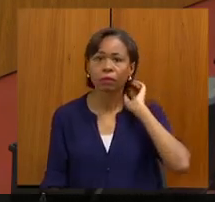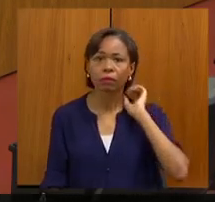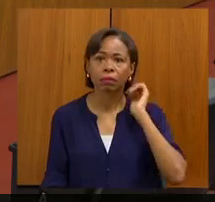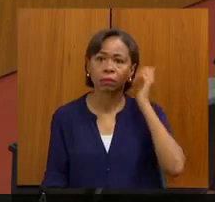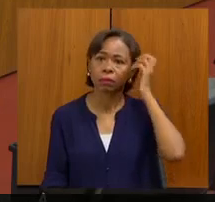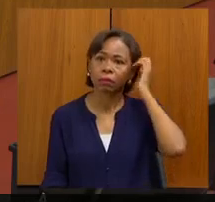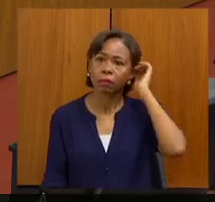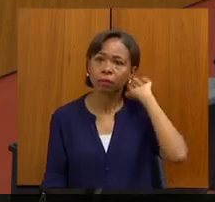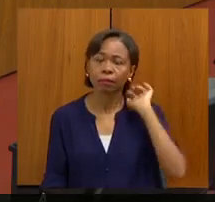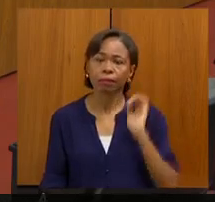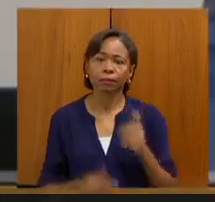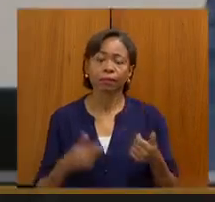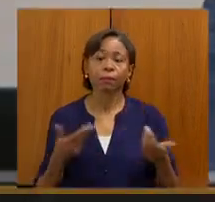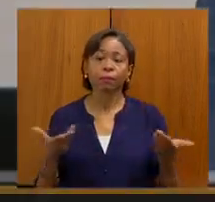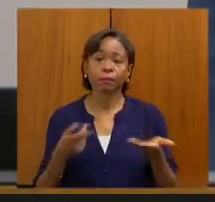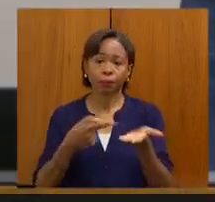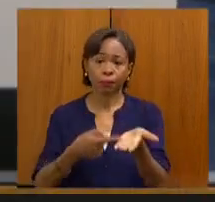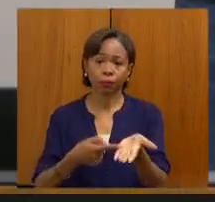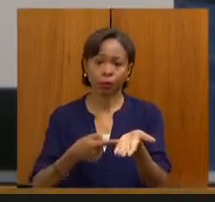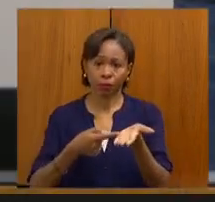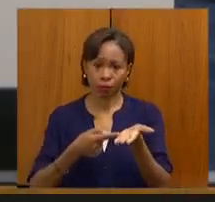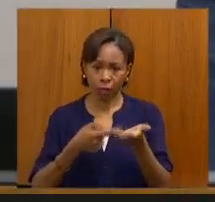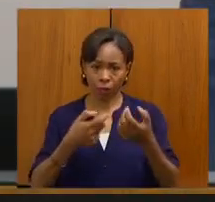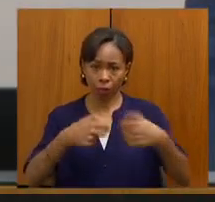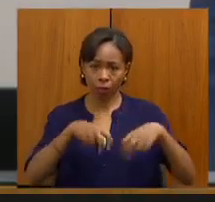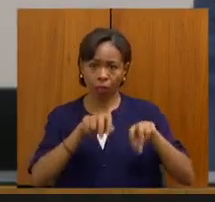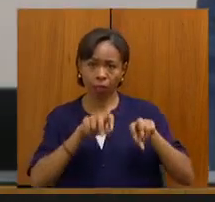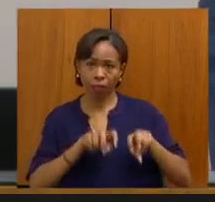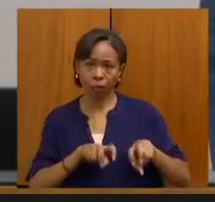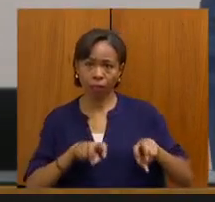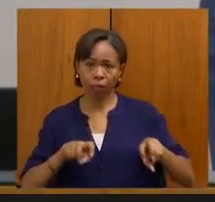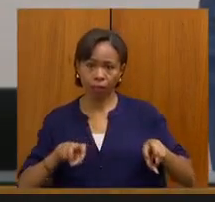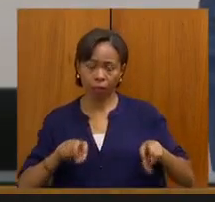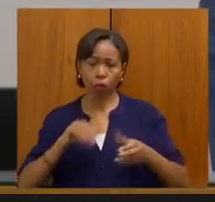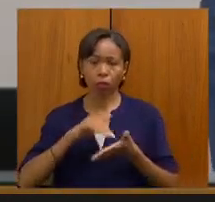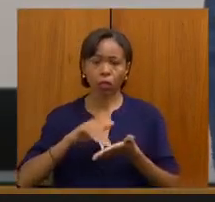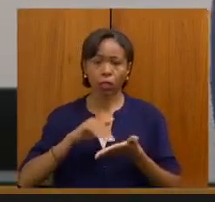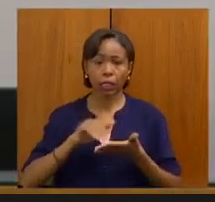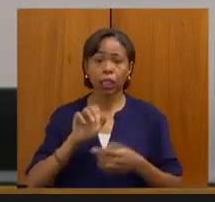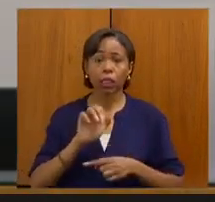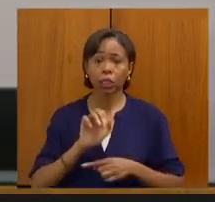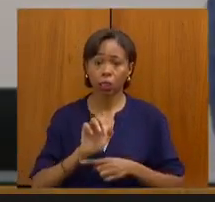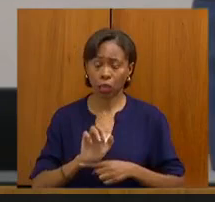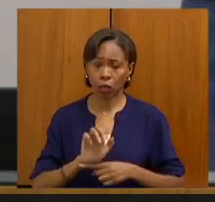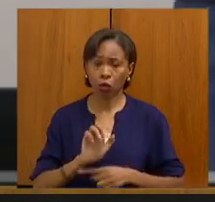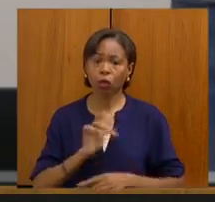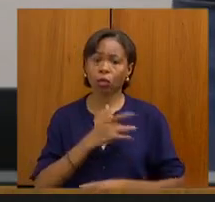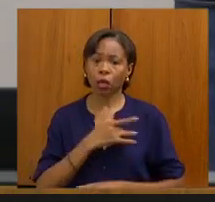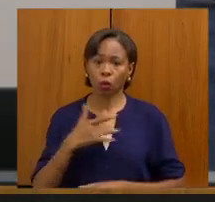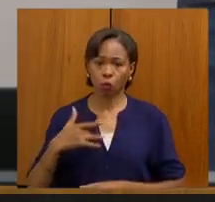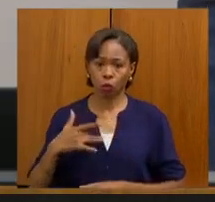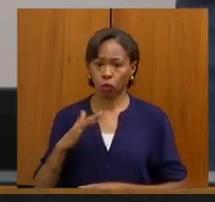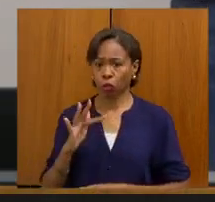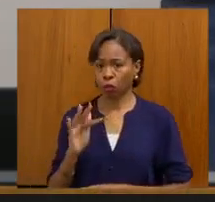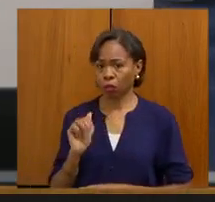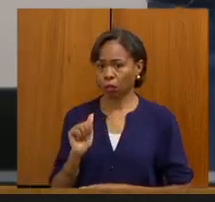Então, vamos convidar aqui para tomar assento à mesa o secretário estadual de Saúde, de Fábio Vítor,